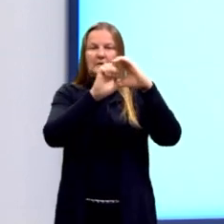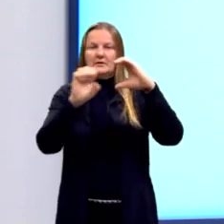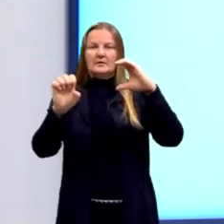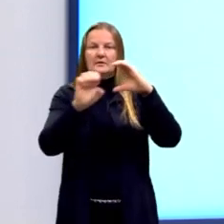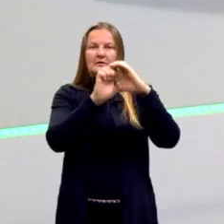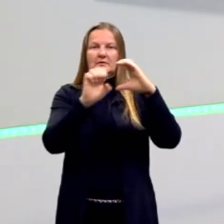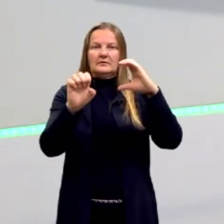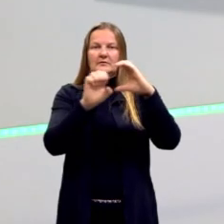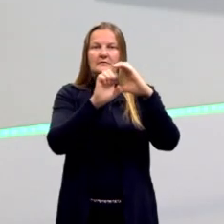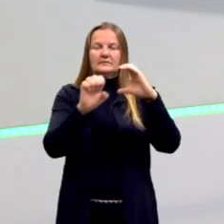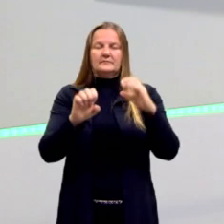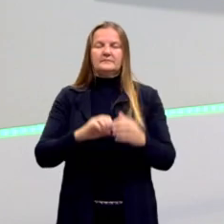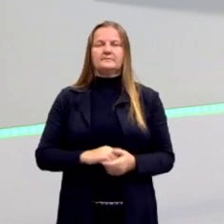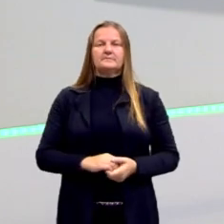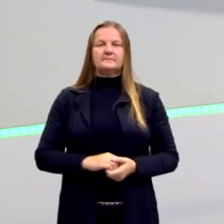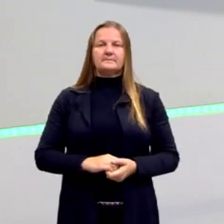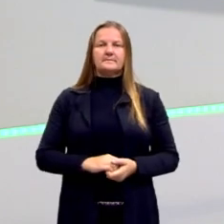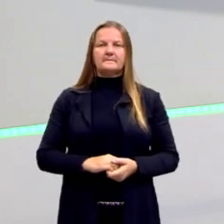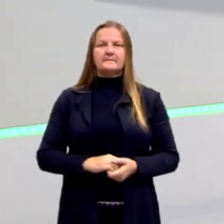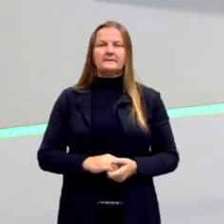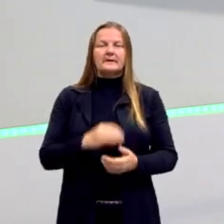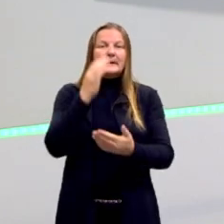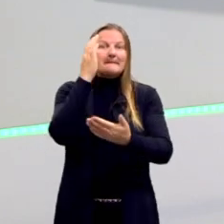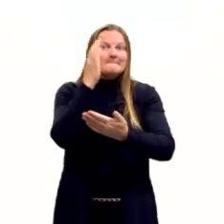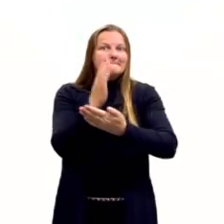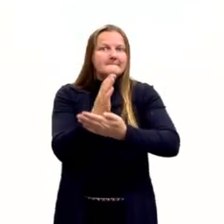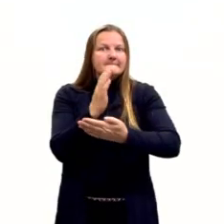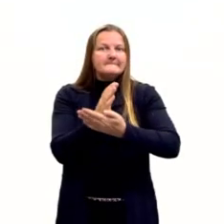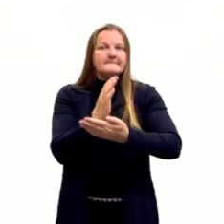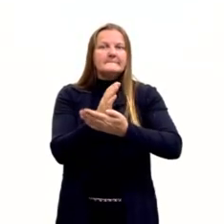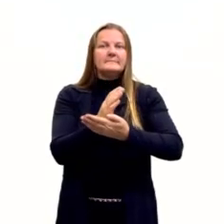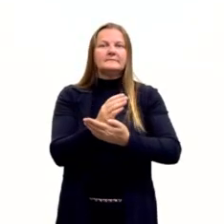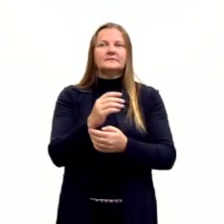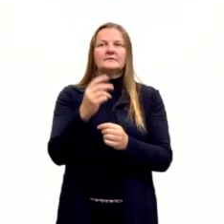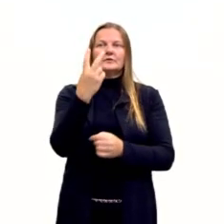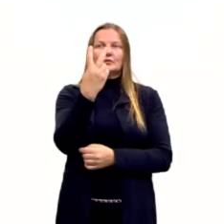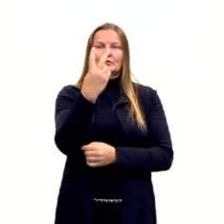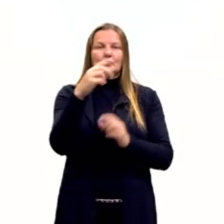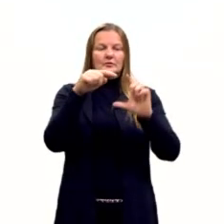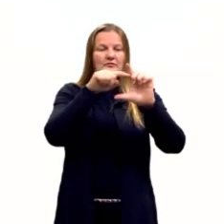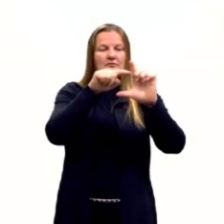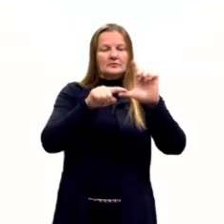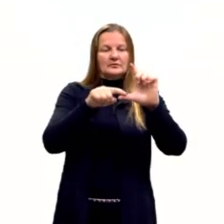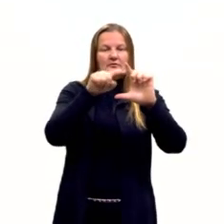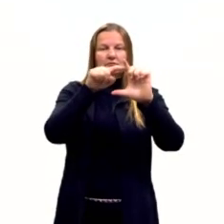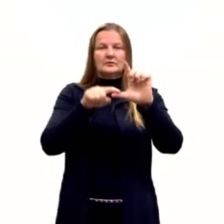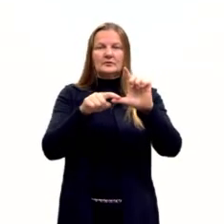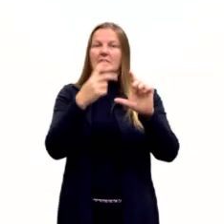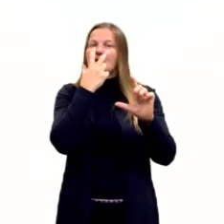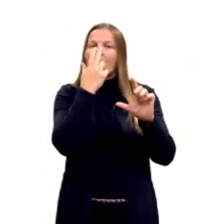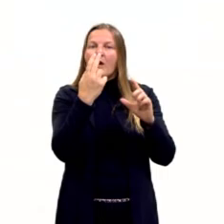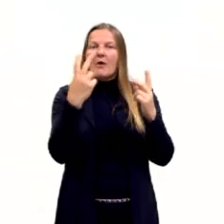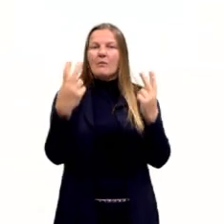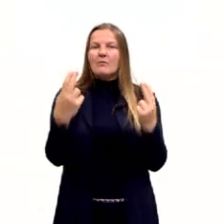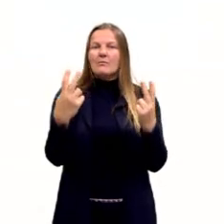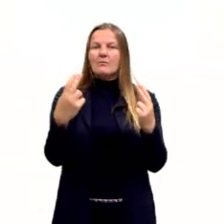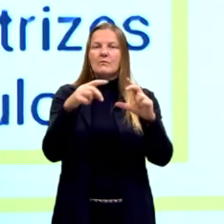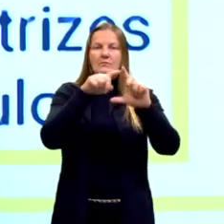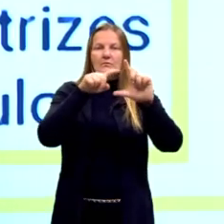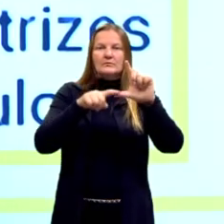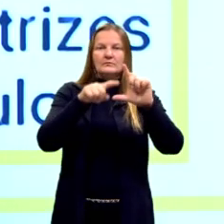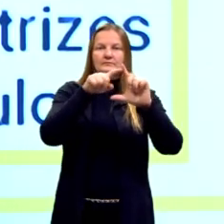Corta o vértice exatamente ao meio, formando dois ângulos de mesma medida. Ao